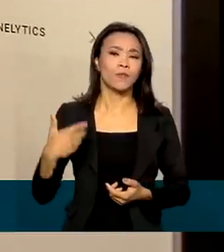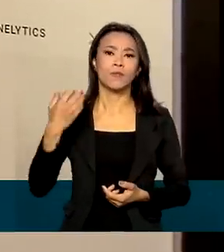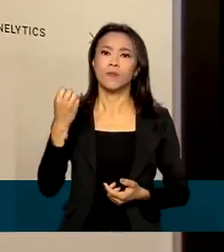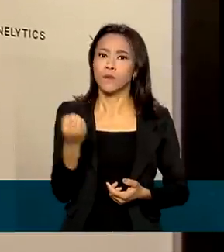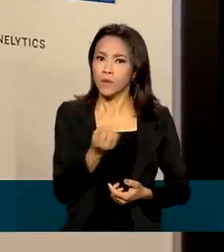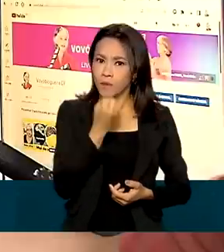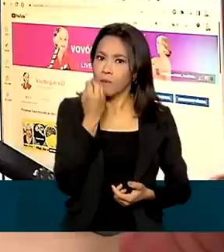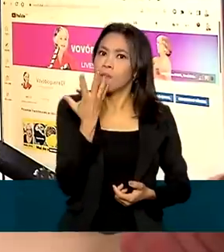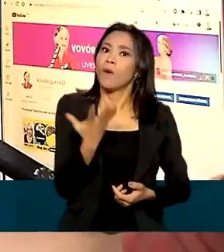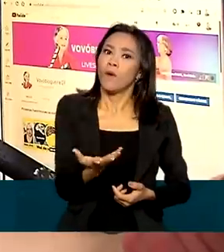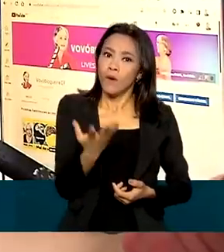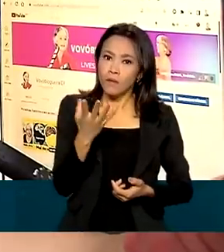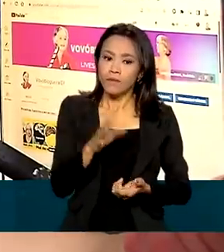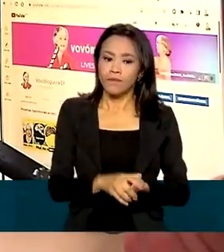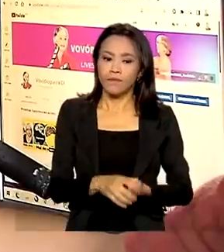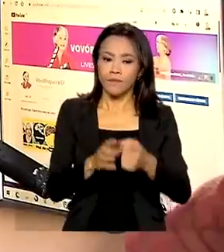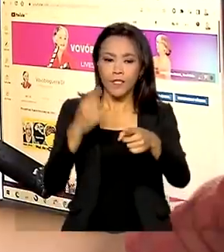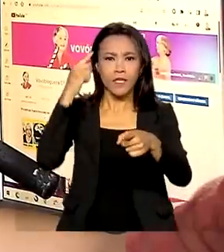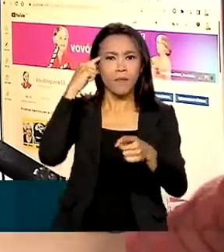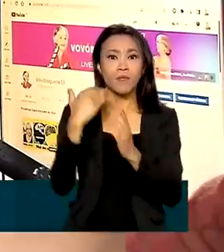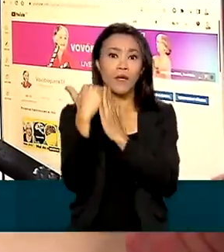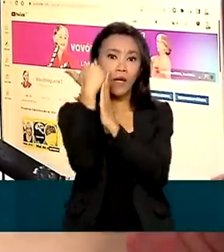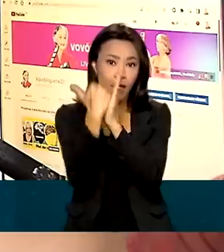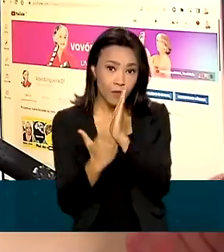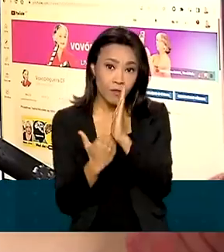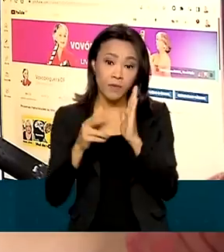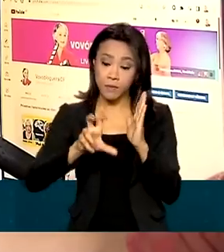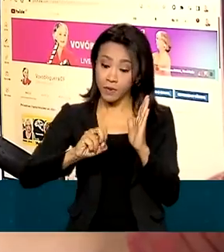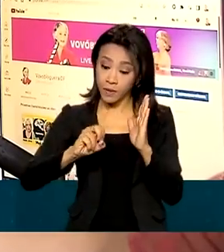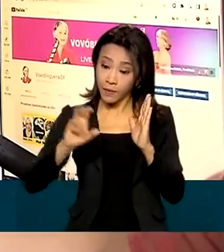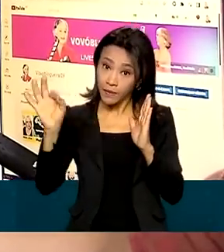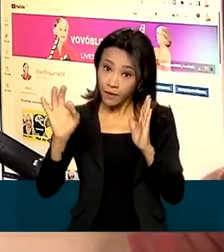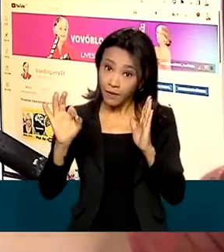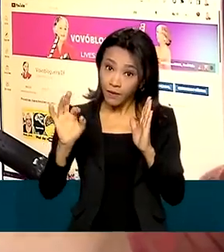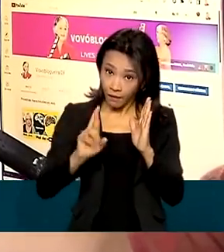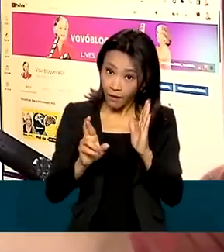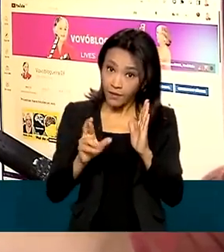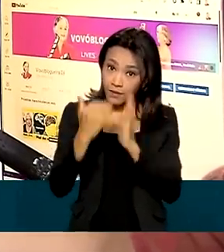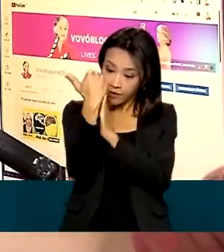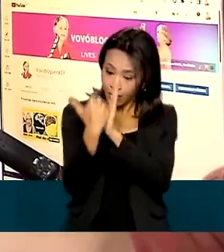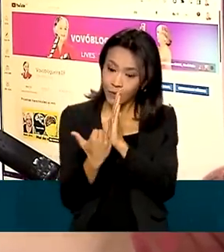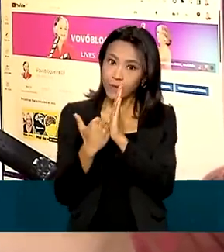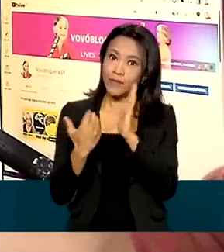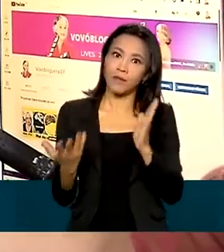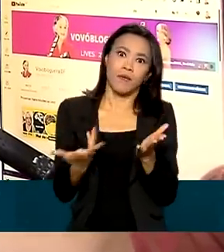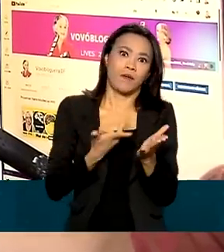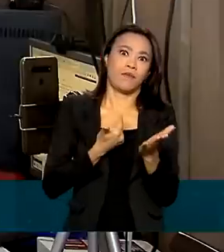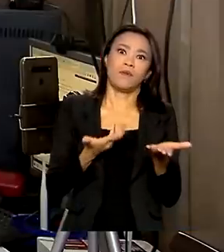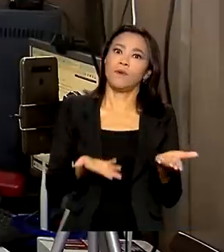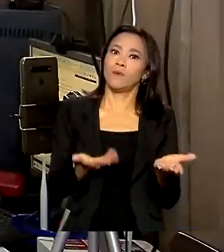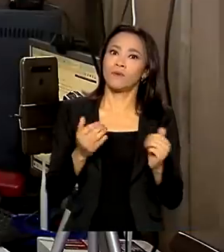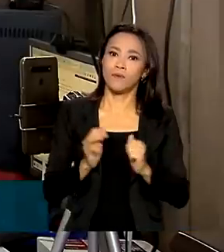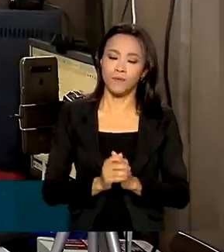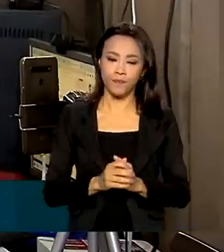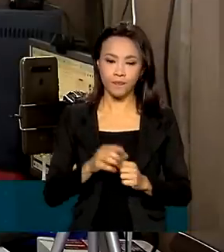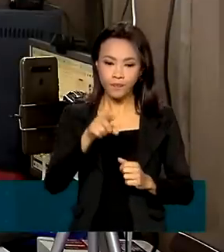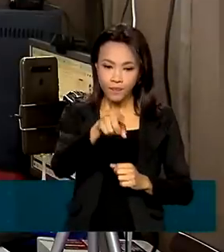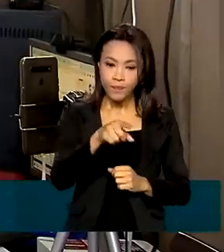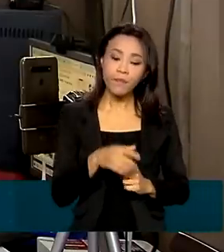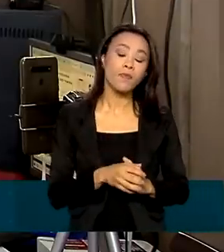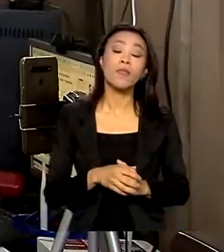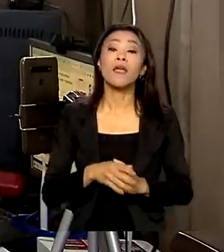orçamento. Já pensou em diminuir minha conta a 50 reais, por exemplo? Seria maravilhoso. As empresas